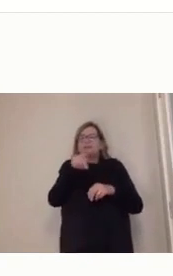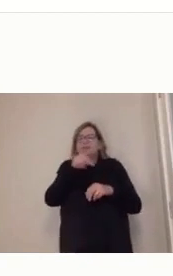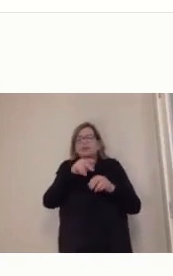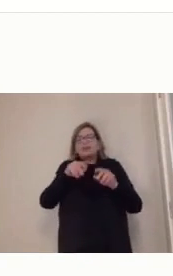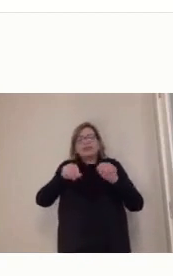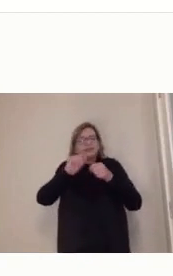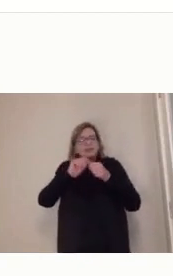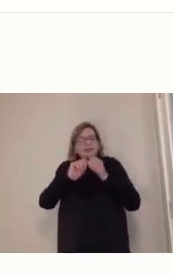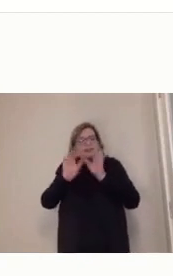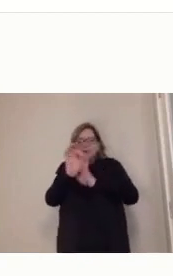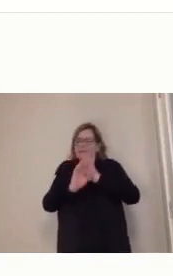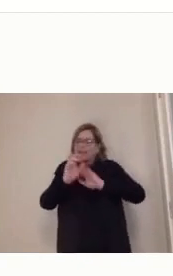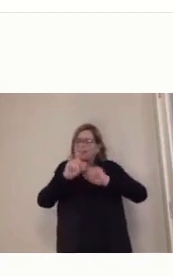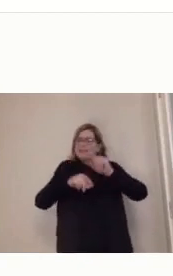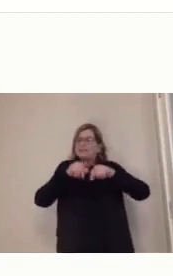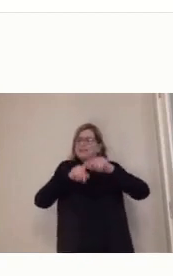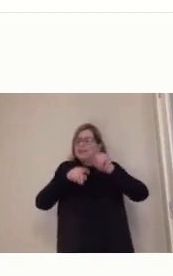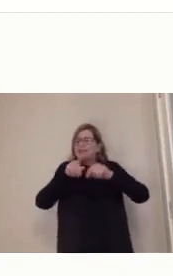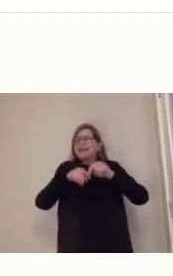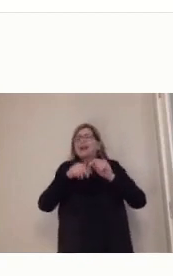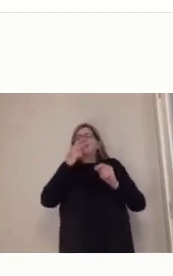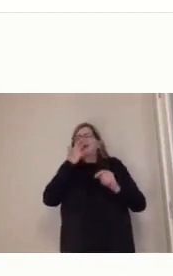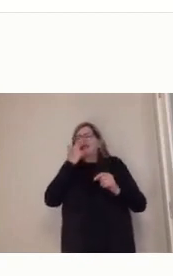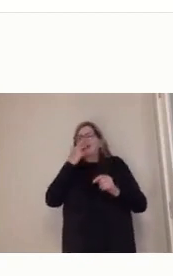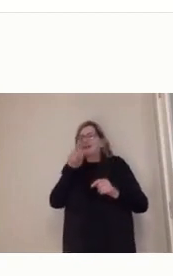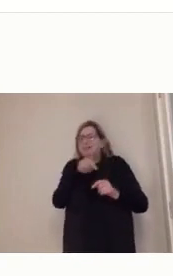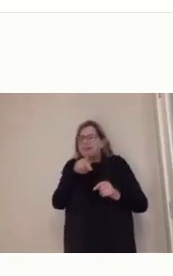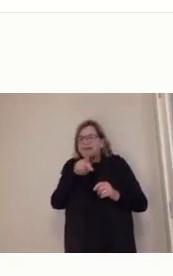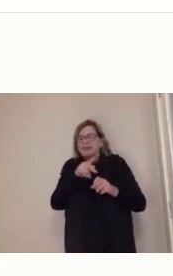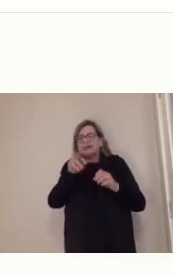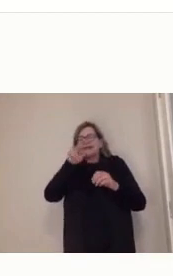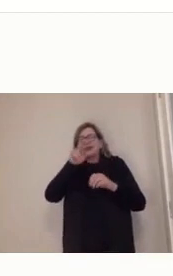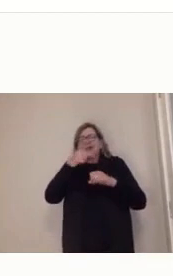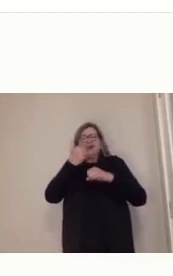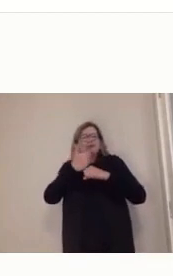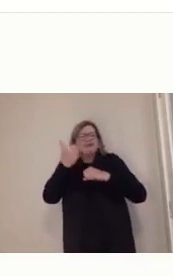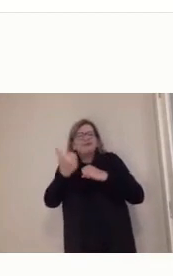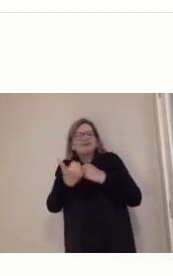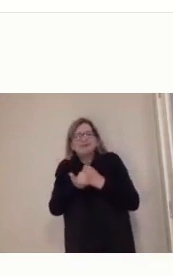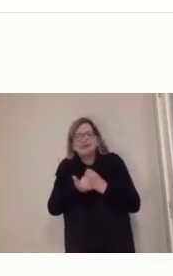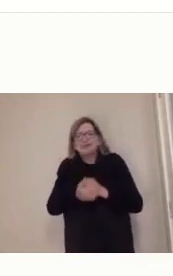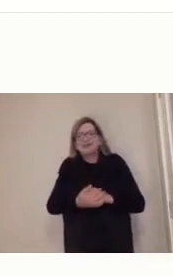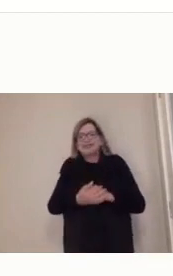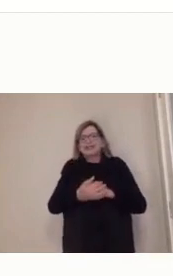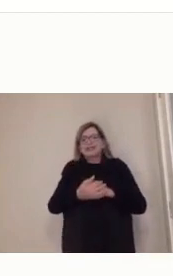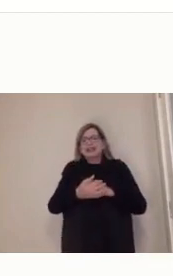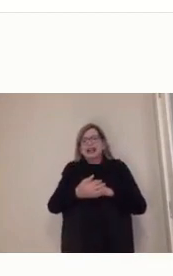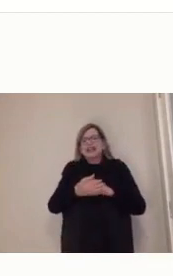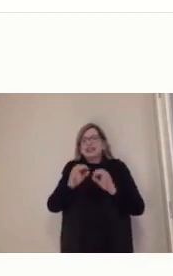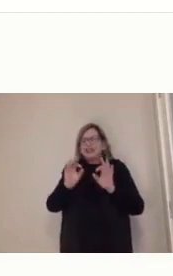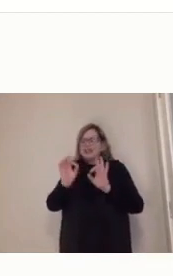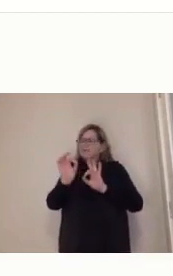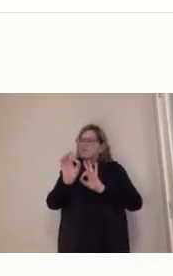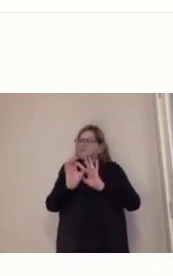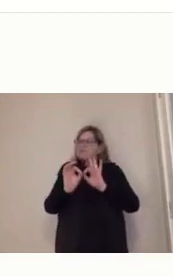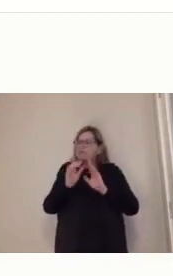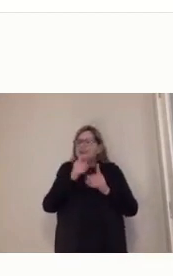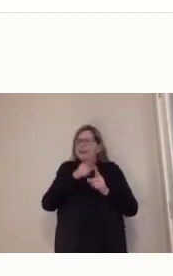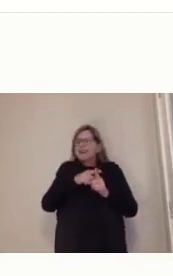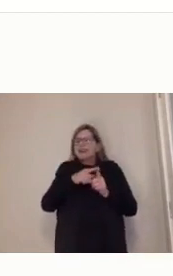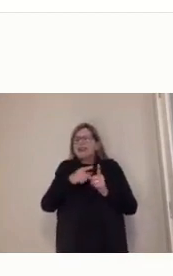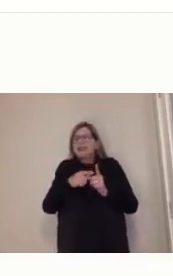tudo isso, né? E aí, em 1970, gente tem as primeiras universidades abertas que tem milhares de alunos hoje, né?